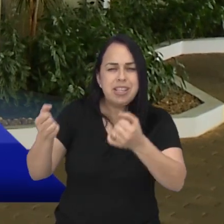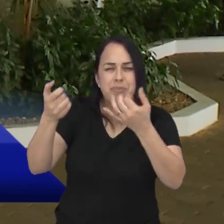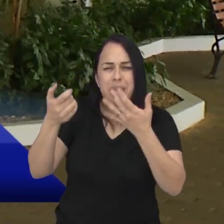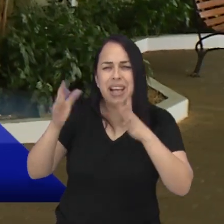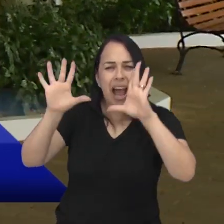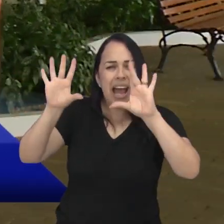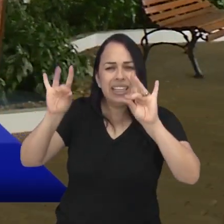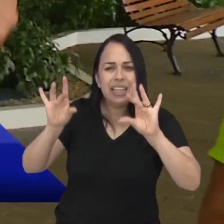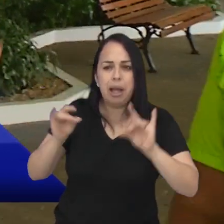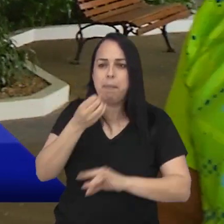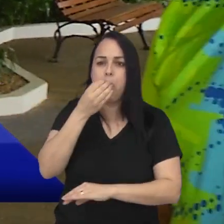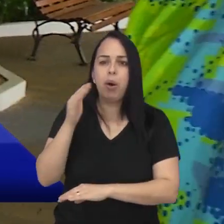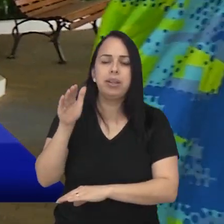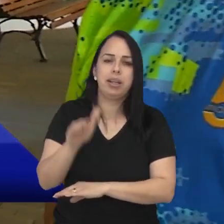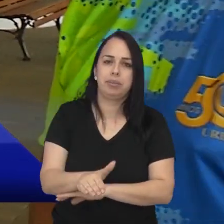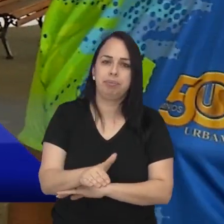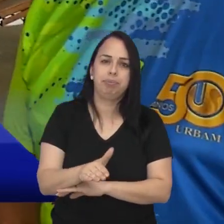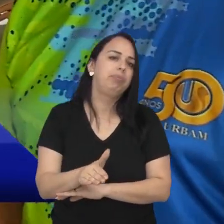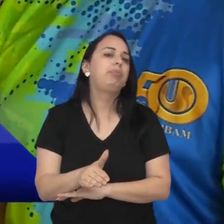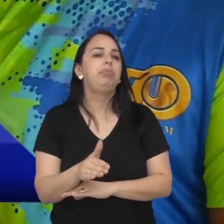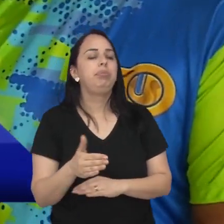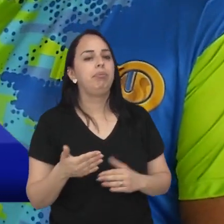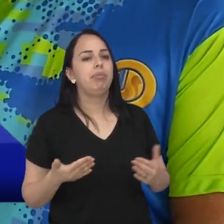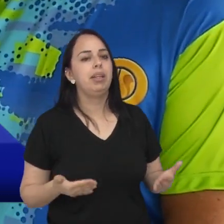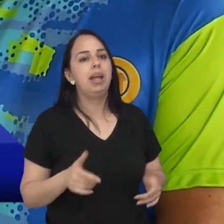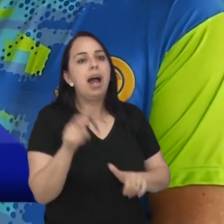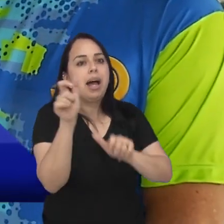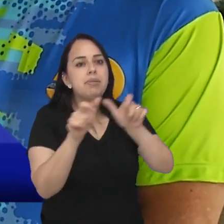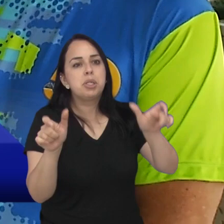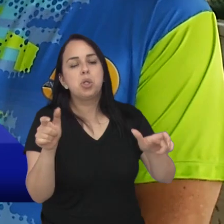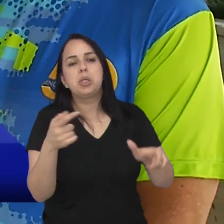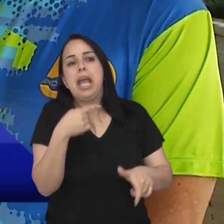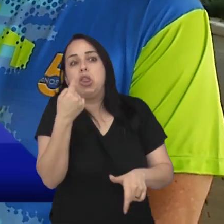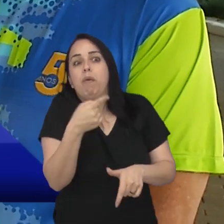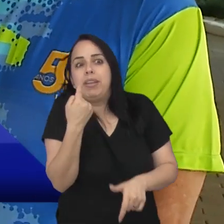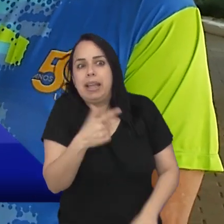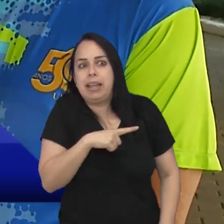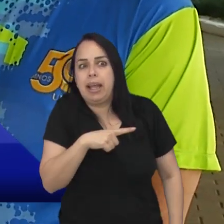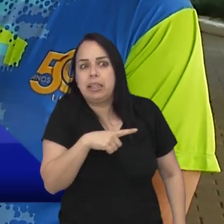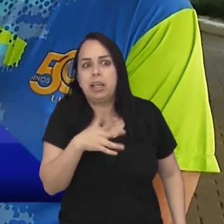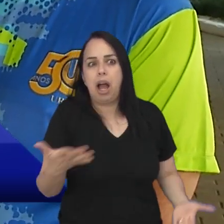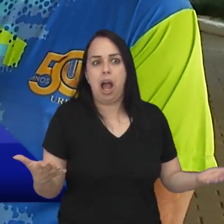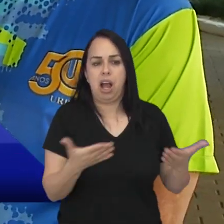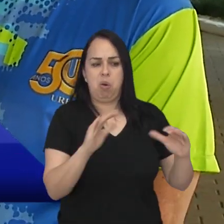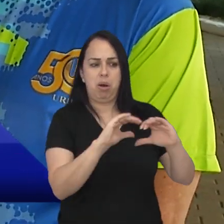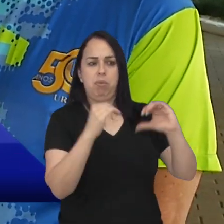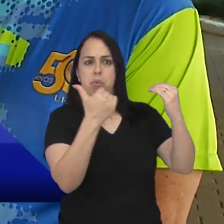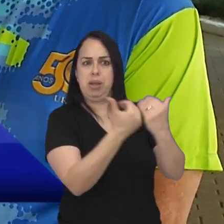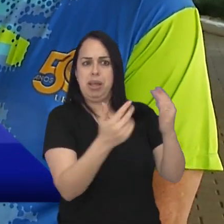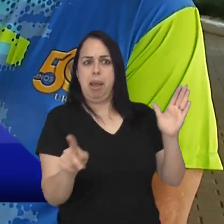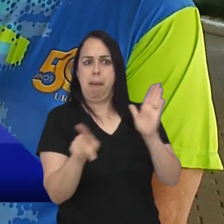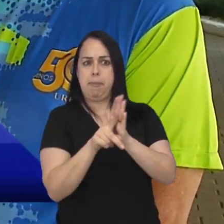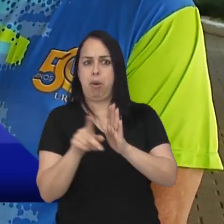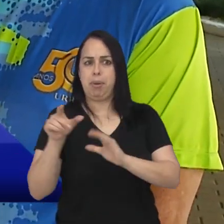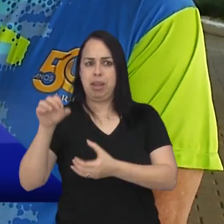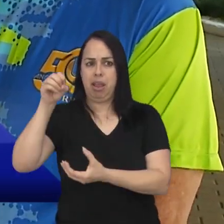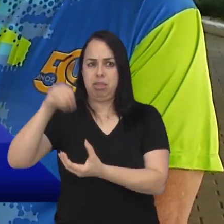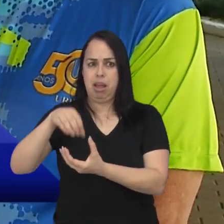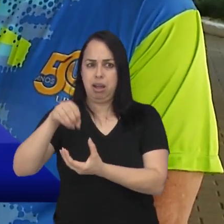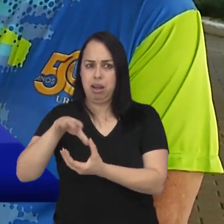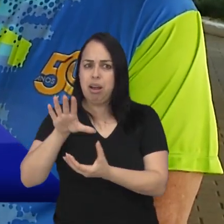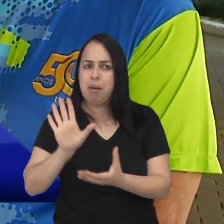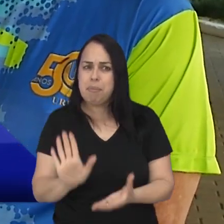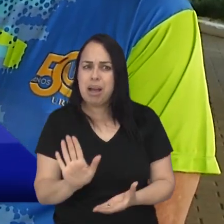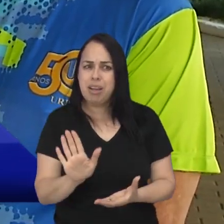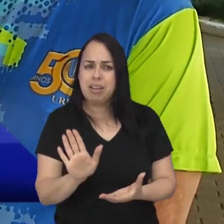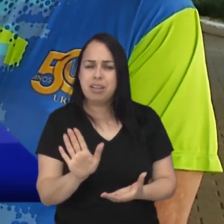sobre o assunto. Uma boa tarde. Então as pessoas estão com essa dúvida, né? A partir de agora o estádio, ele pertence à Urbam e